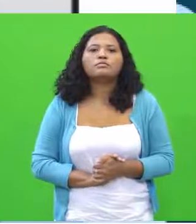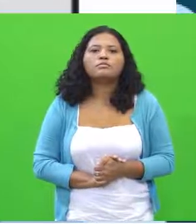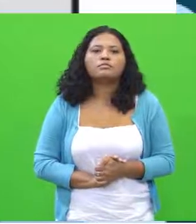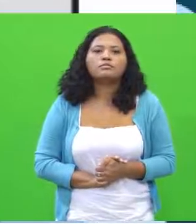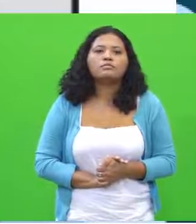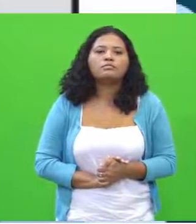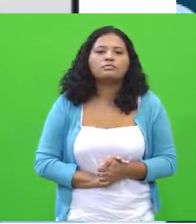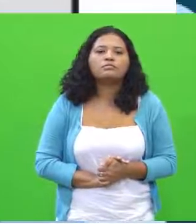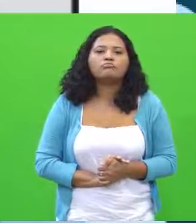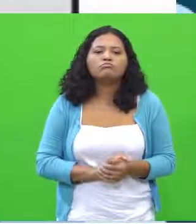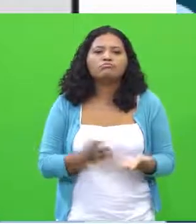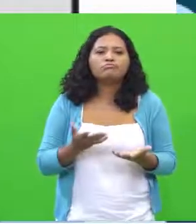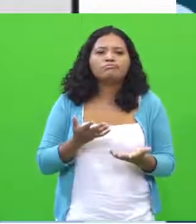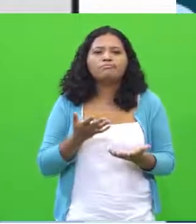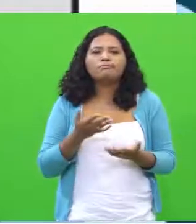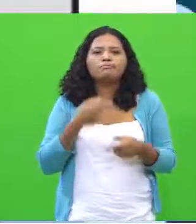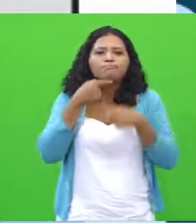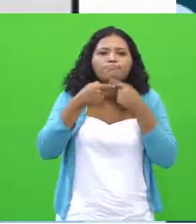Alguma observação, Lúcia?